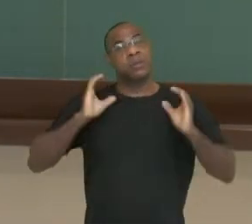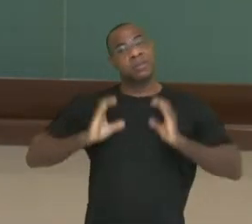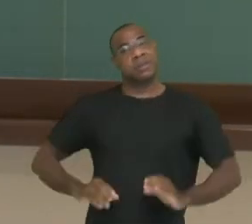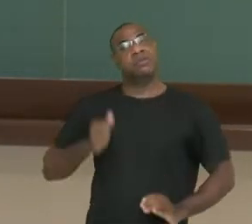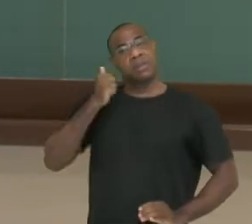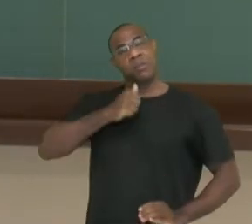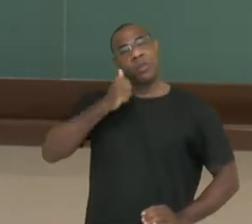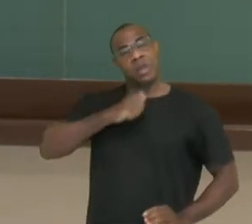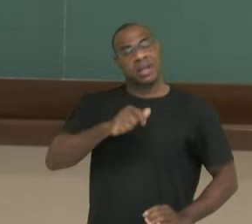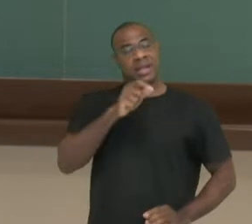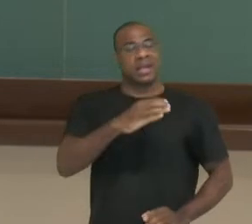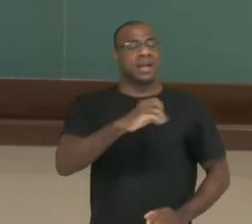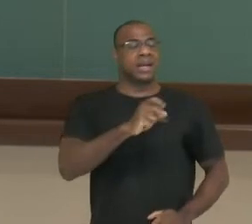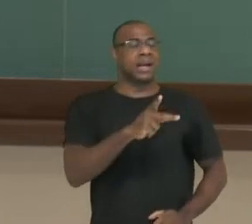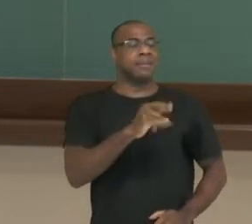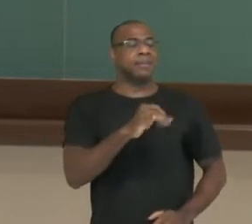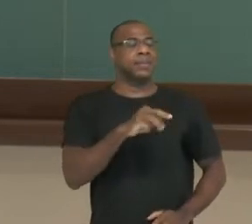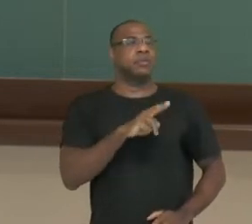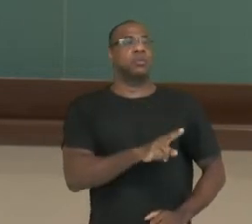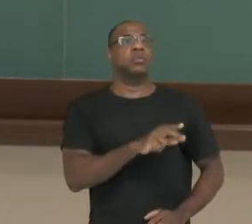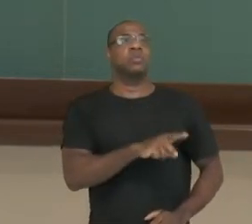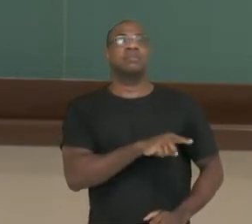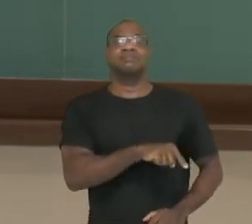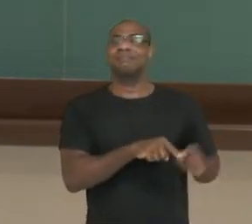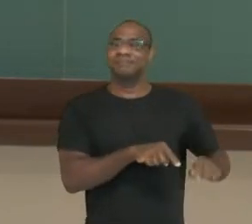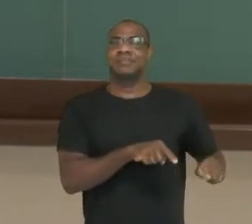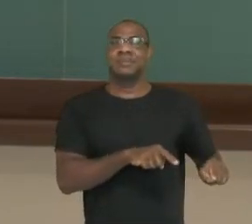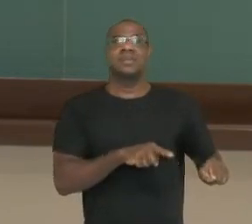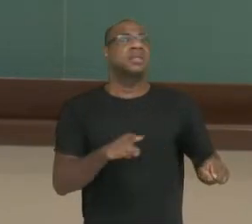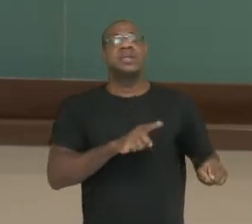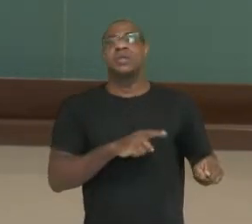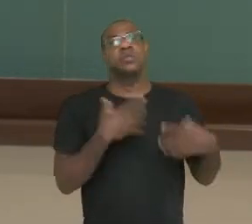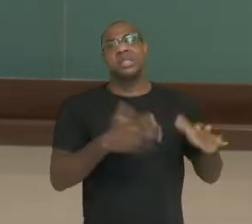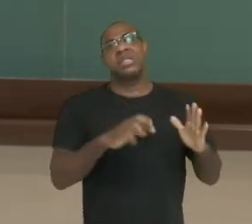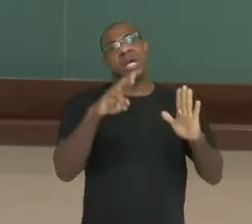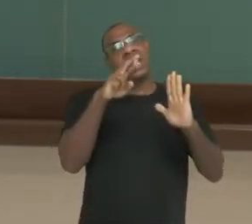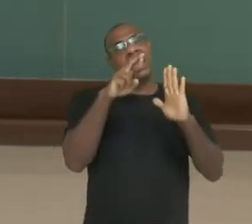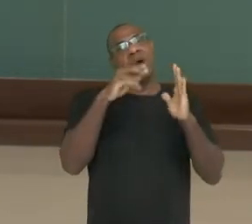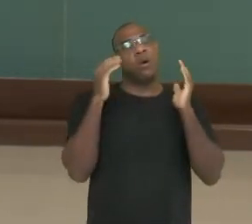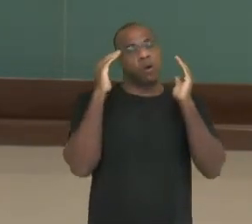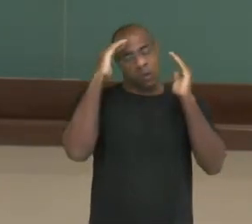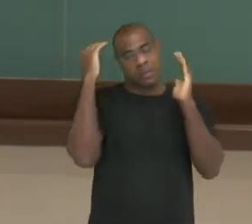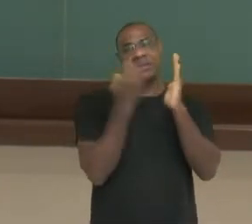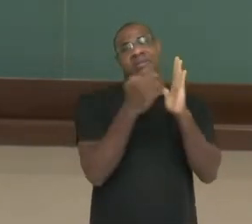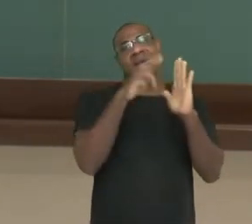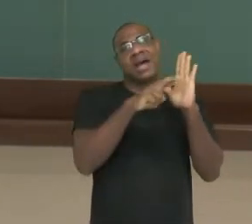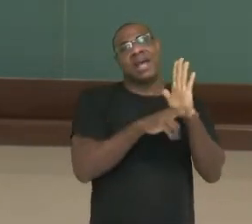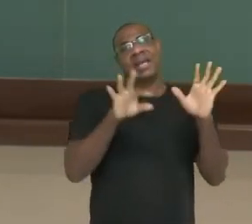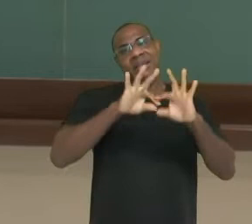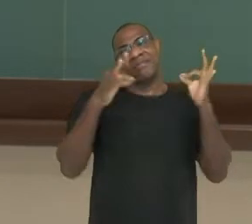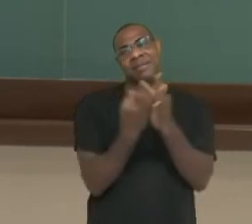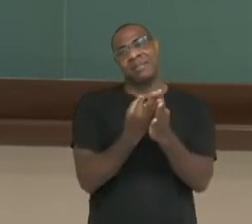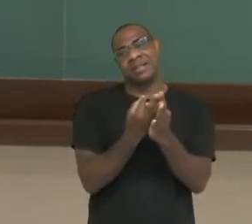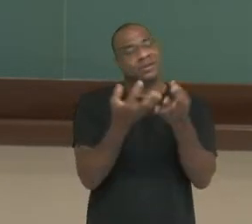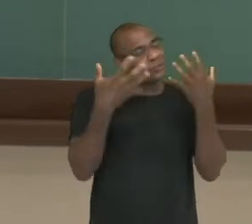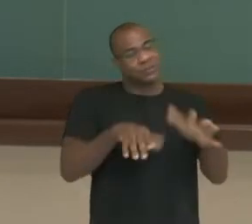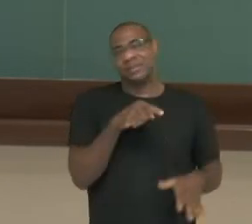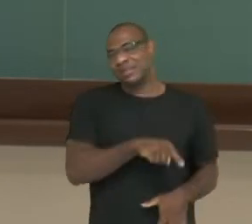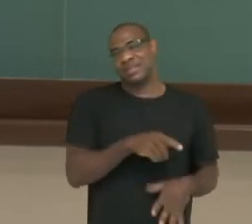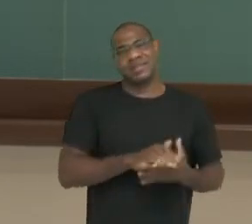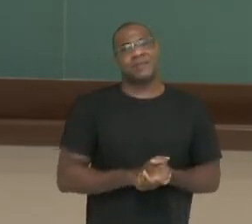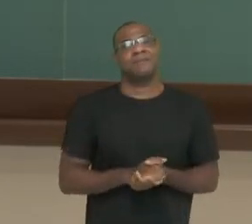no caso a Capitu, não se rendeu às regras vigentes da época. Atitude que acaba por perturbar o